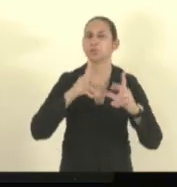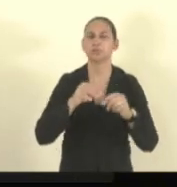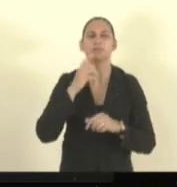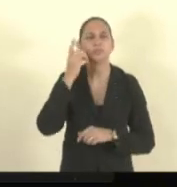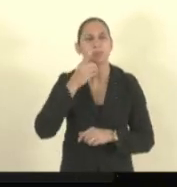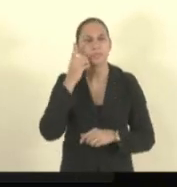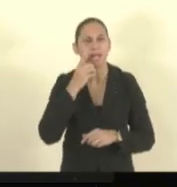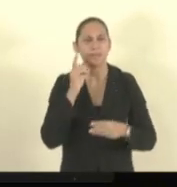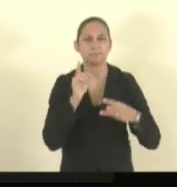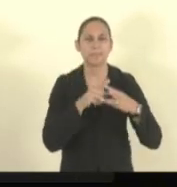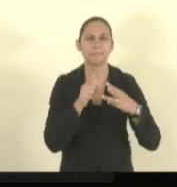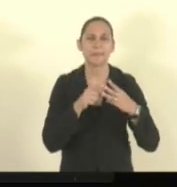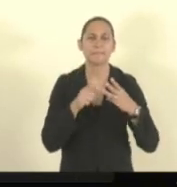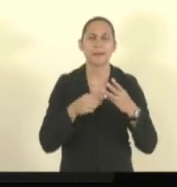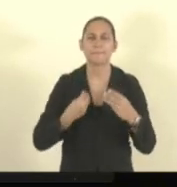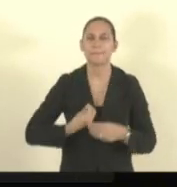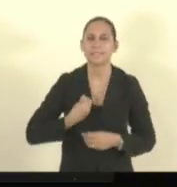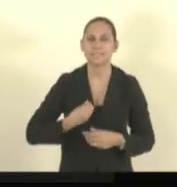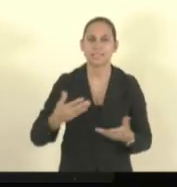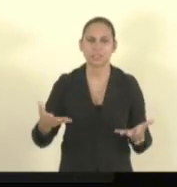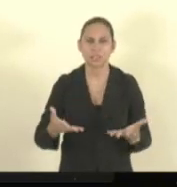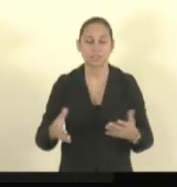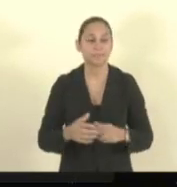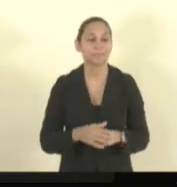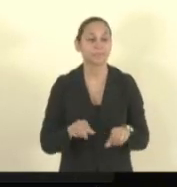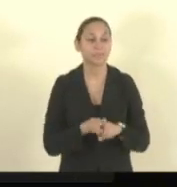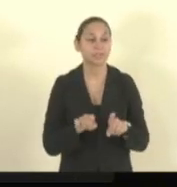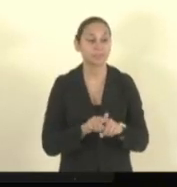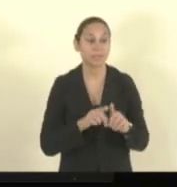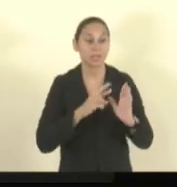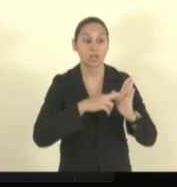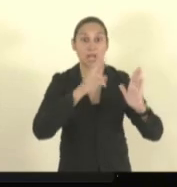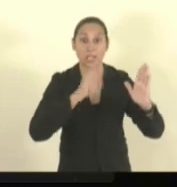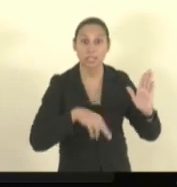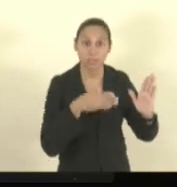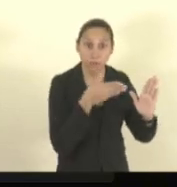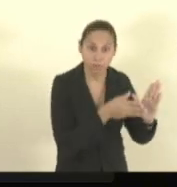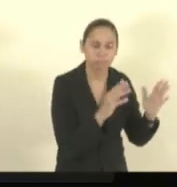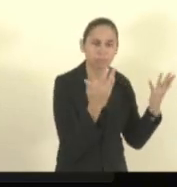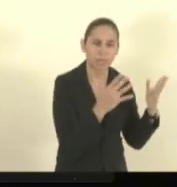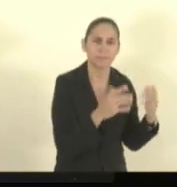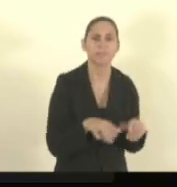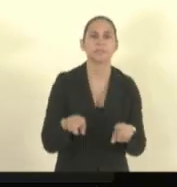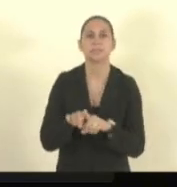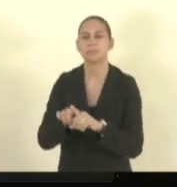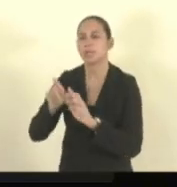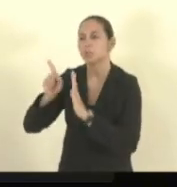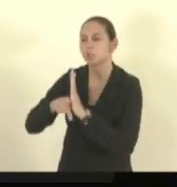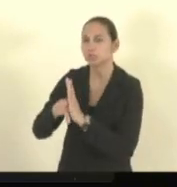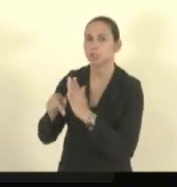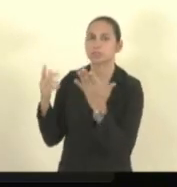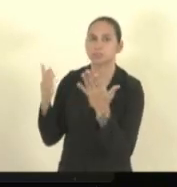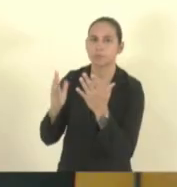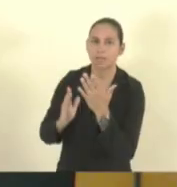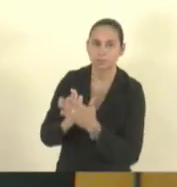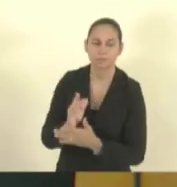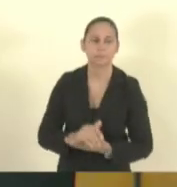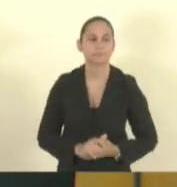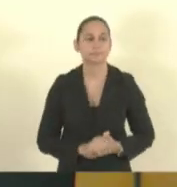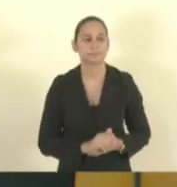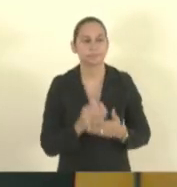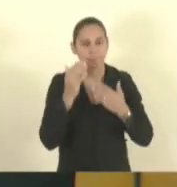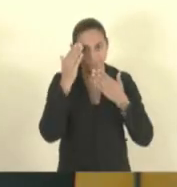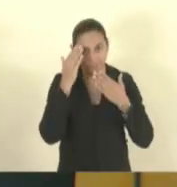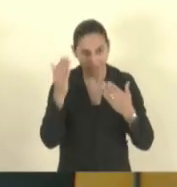a Assunção, e eu quero parabenizar o Tiago pela reunião, e também o Assunção aí com o projeto, e eu voto com Vossa Excelência. Obrigado,